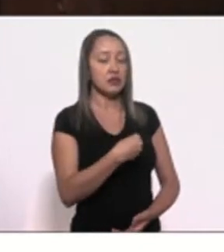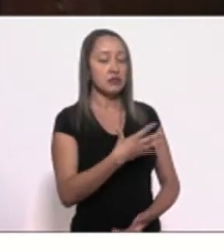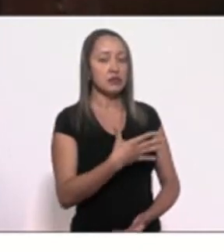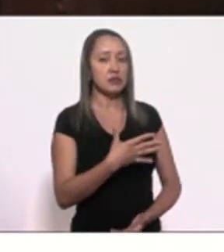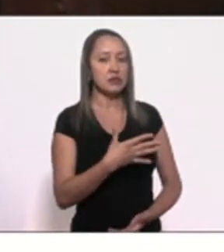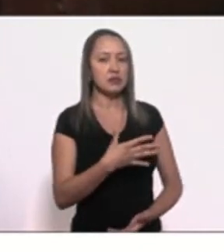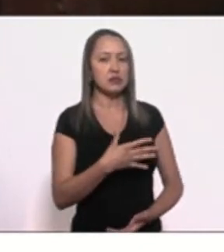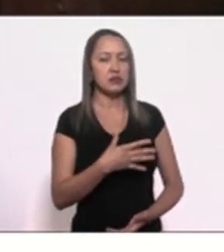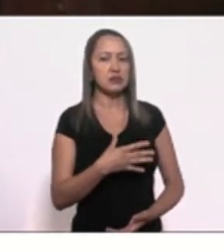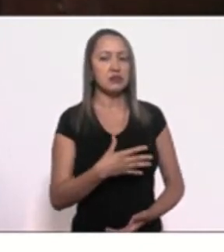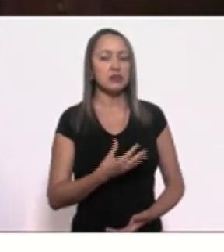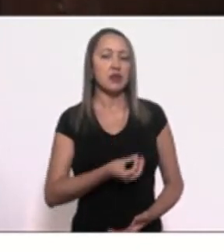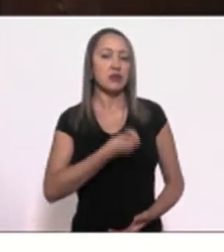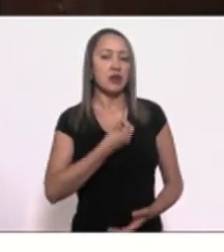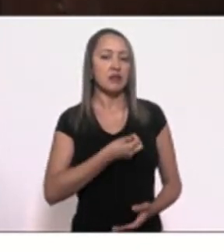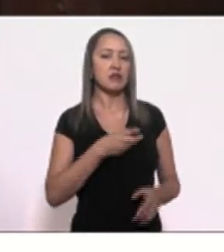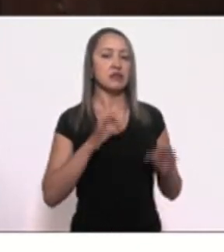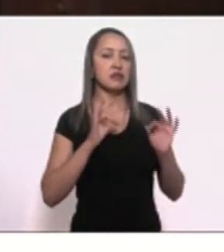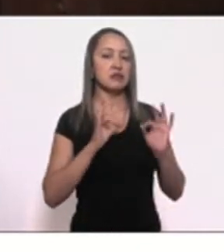caráter,